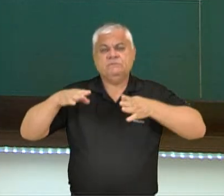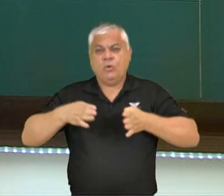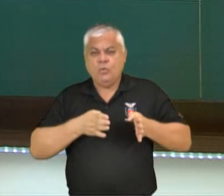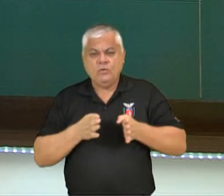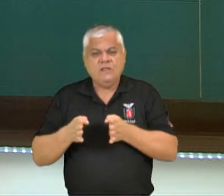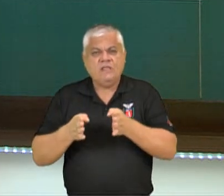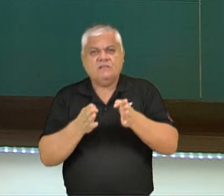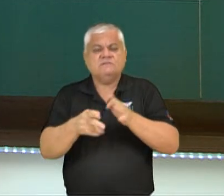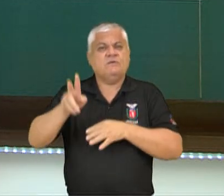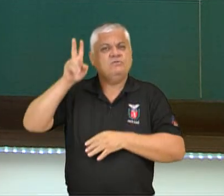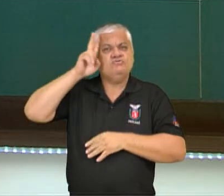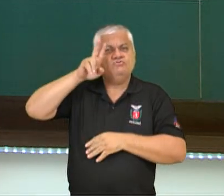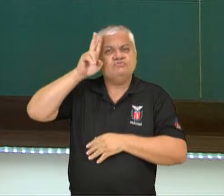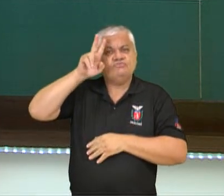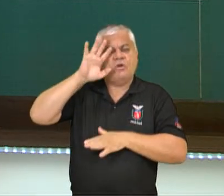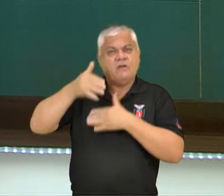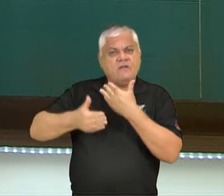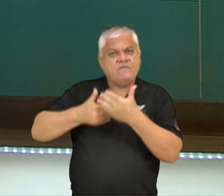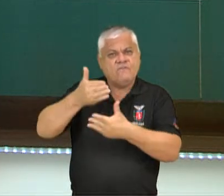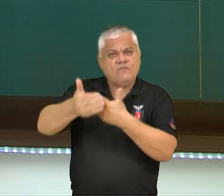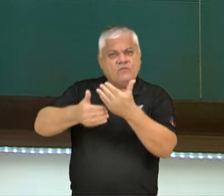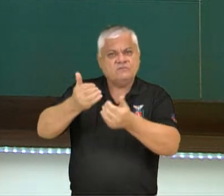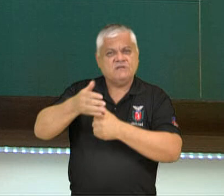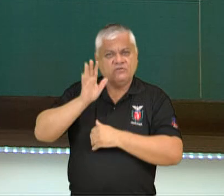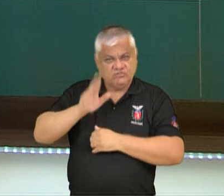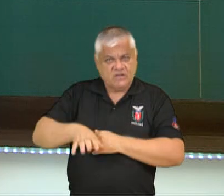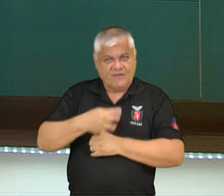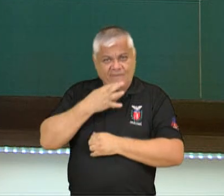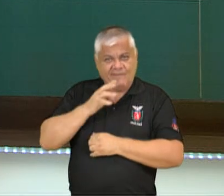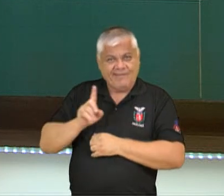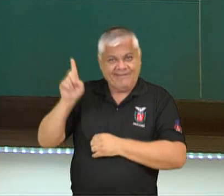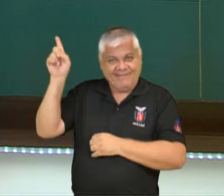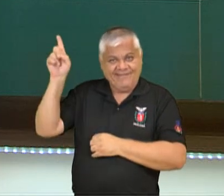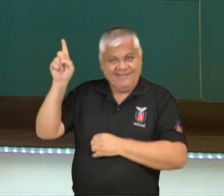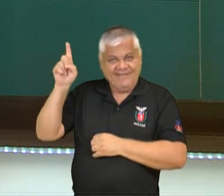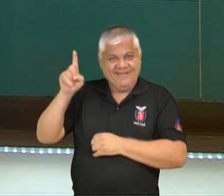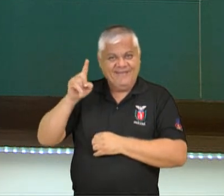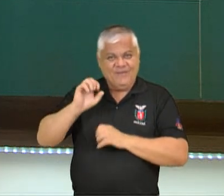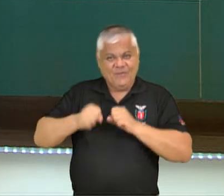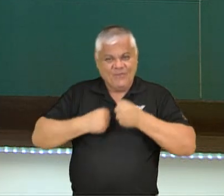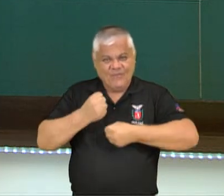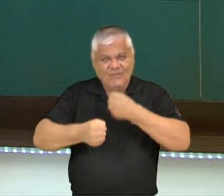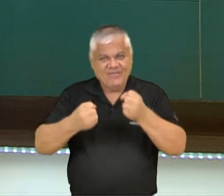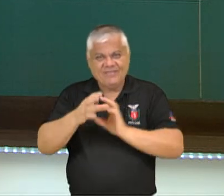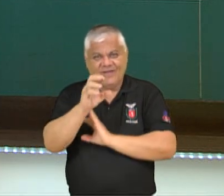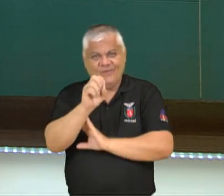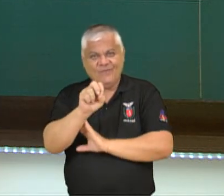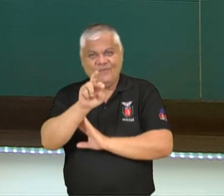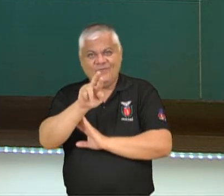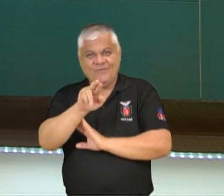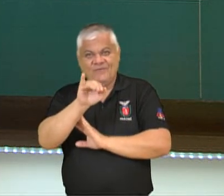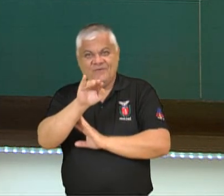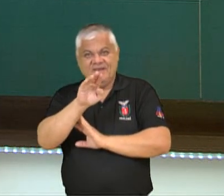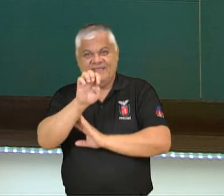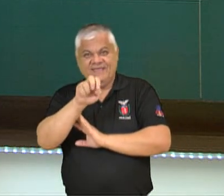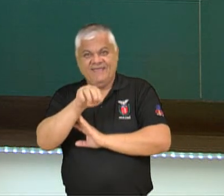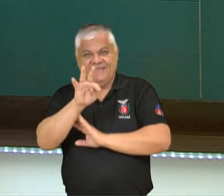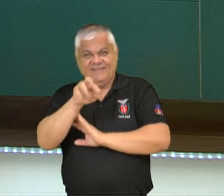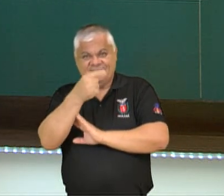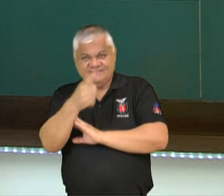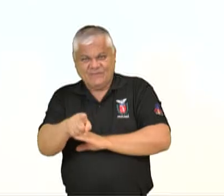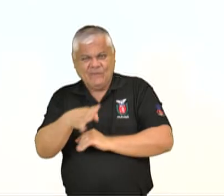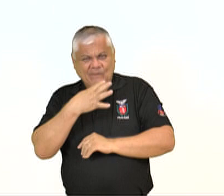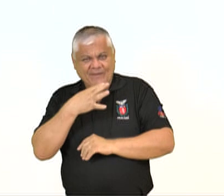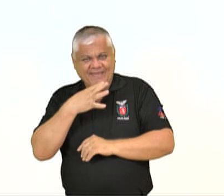história e evolução. Você já ouviu falar sobre a corrida de orientação? Conhece essa